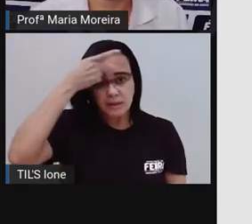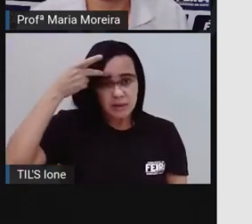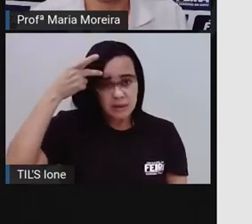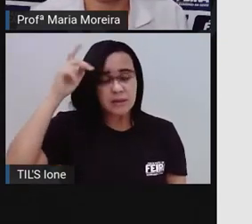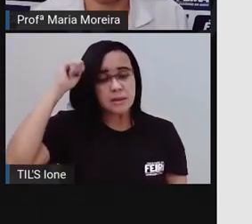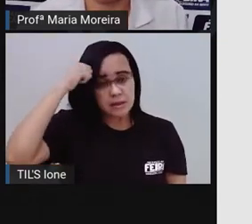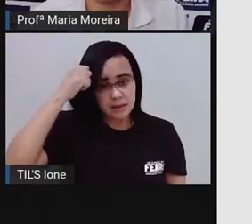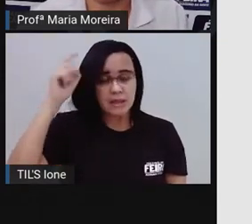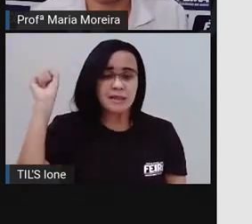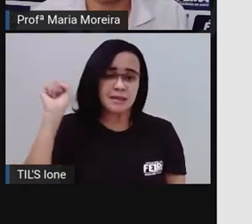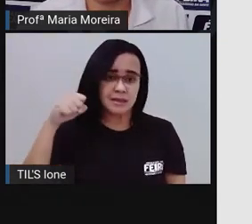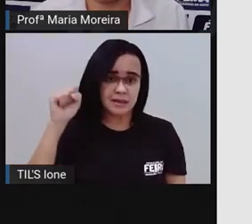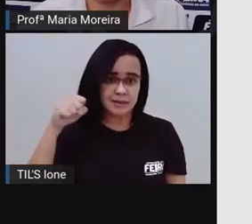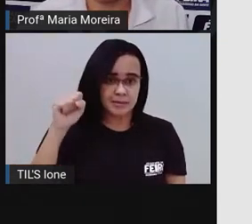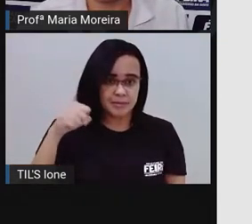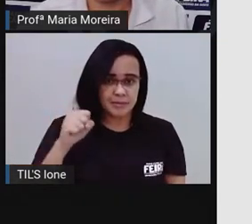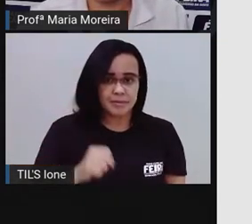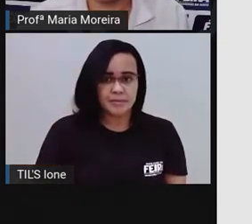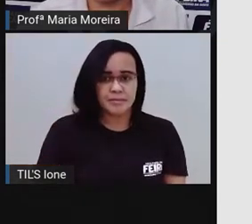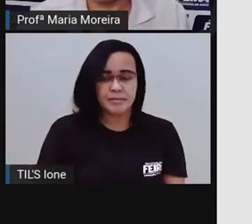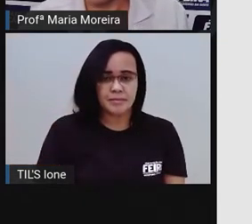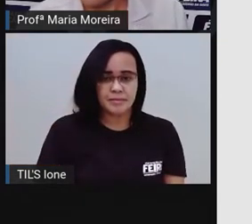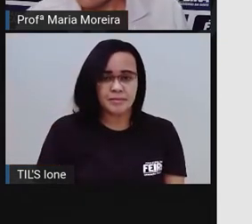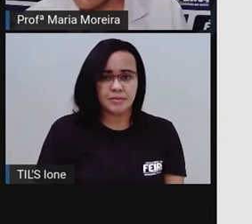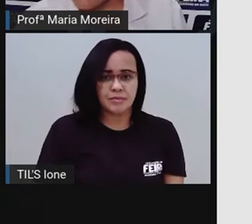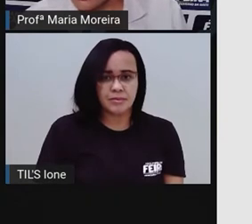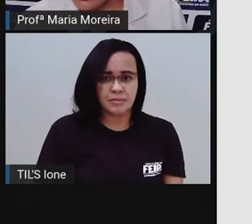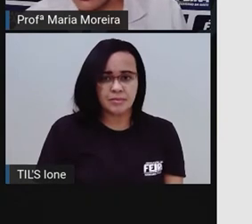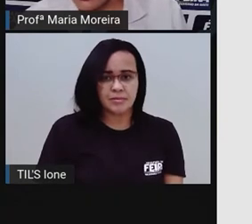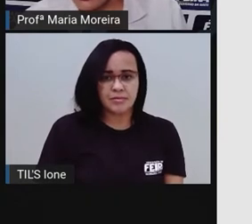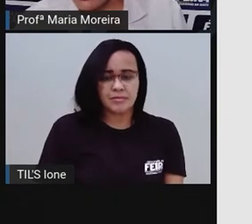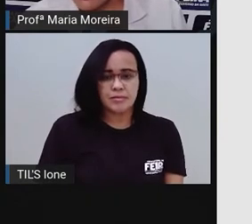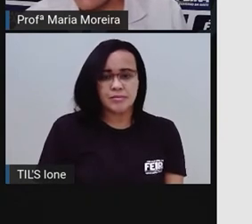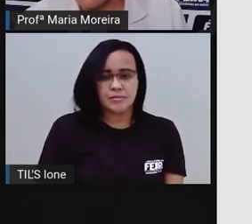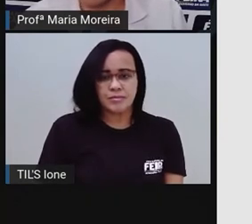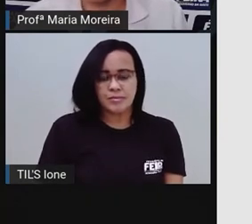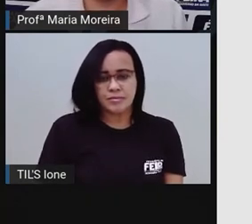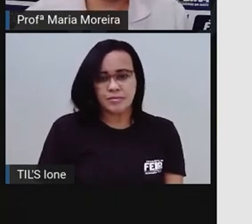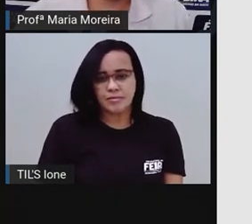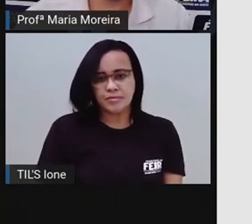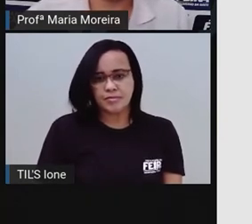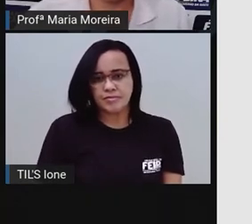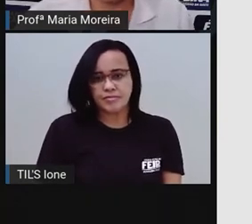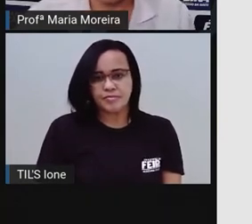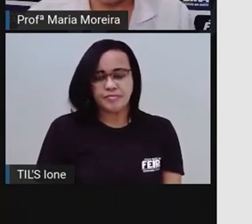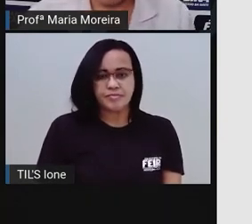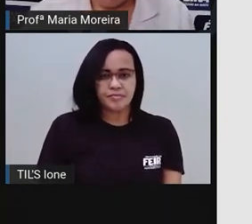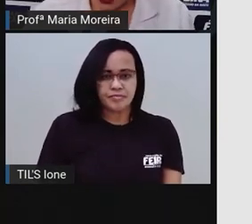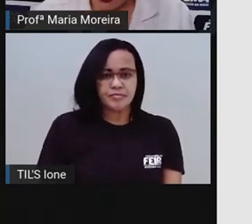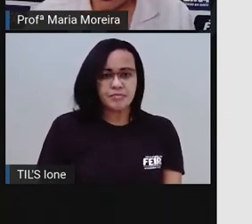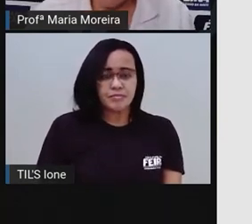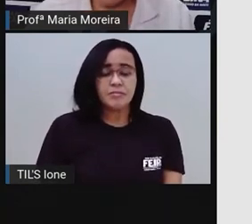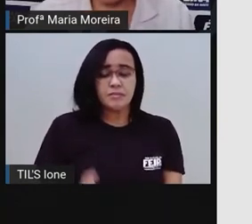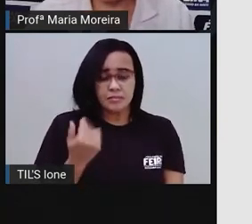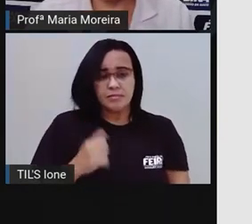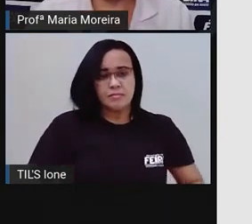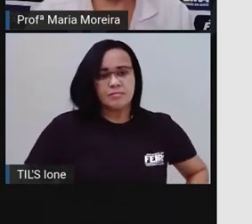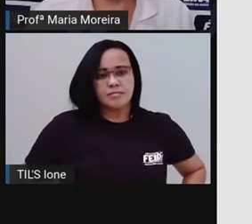Minha Mãe é Negra Sim. Deixa eu ver se está aqui, não, mas vamos deixar assim, vamos lá.